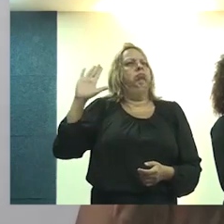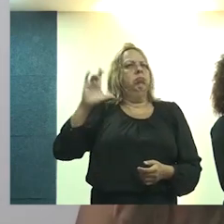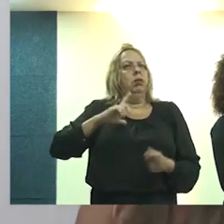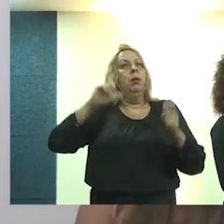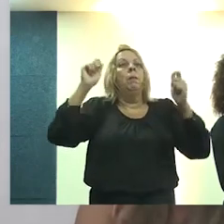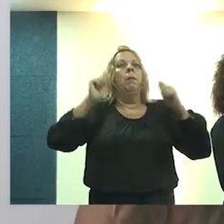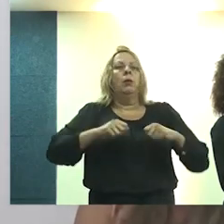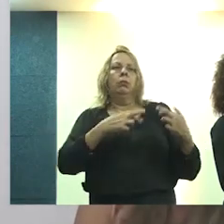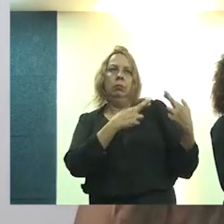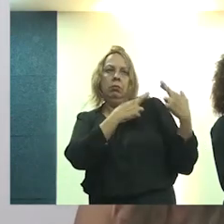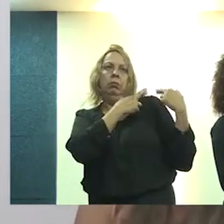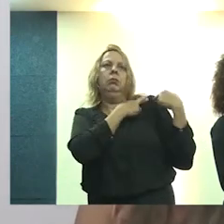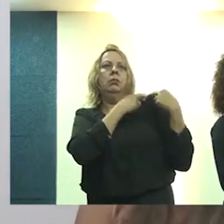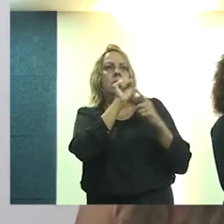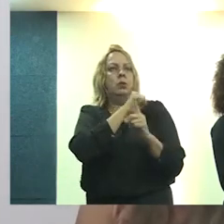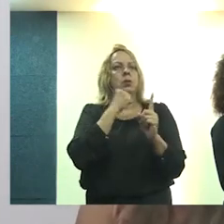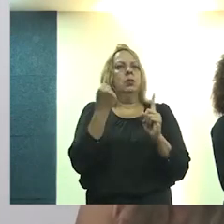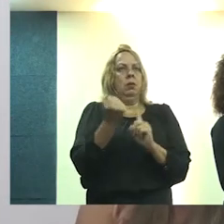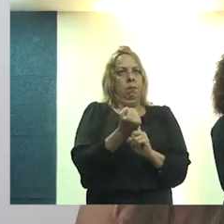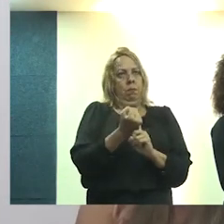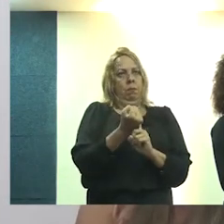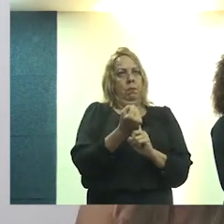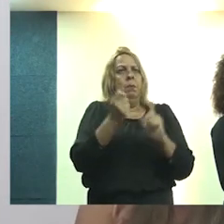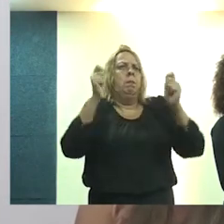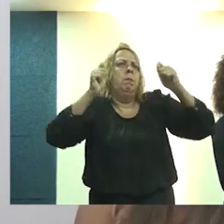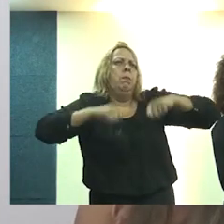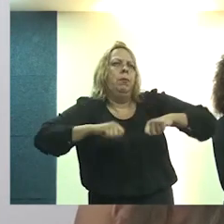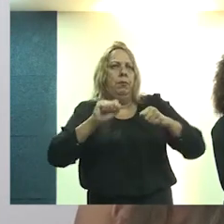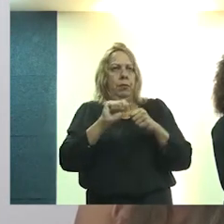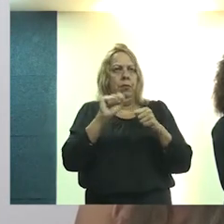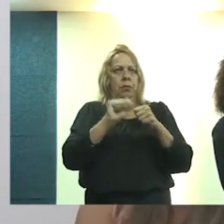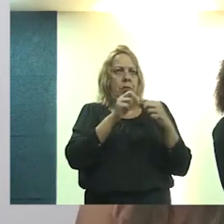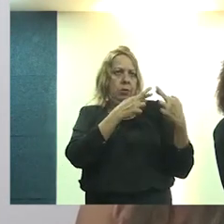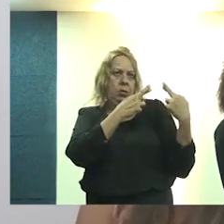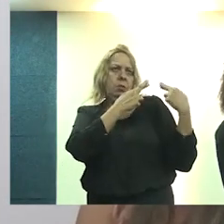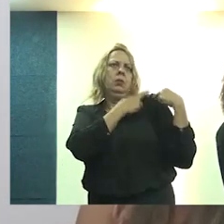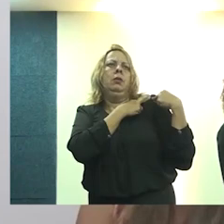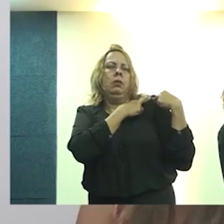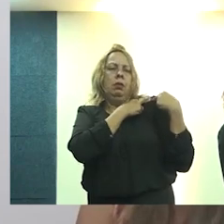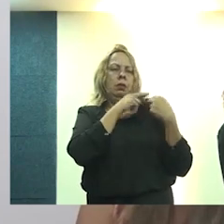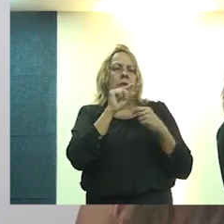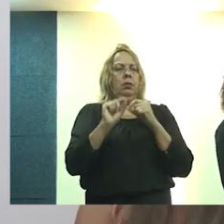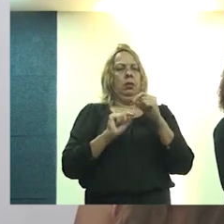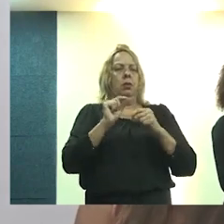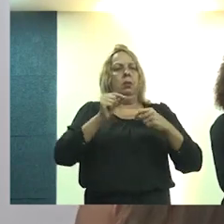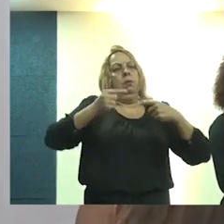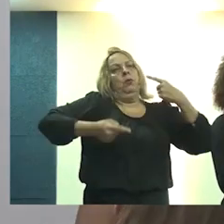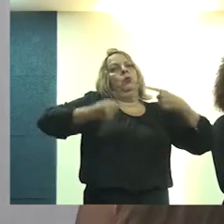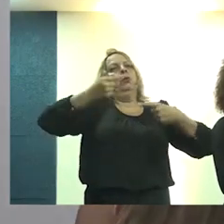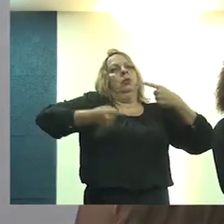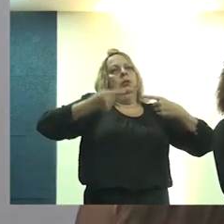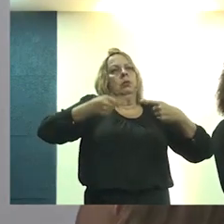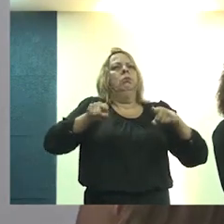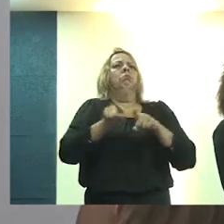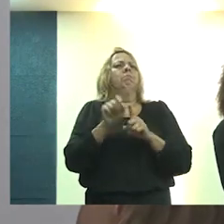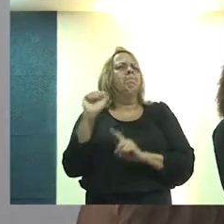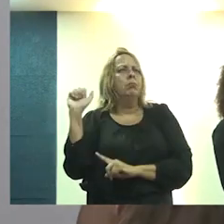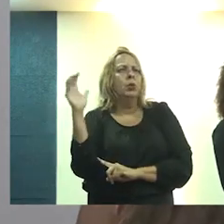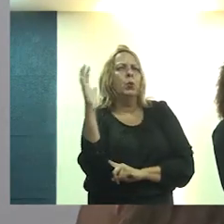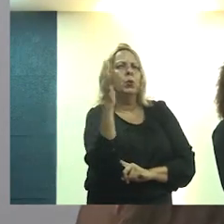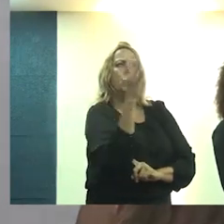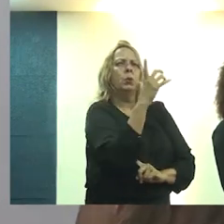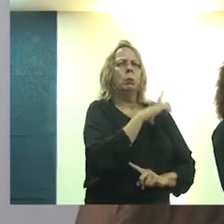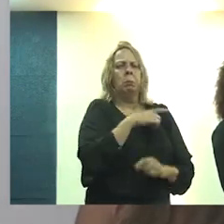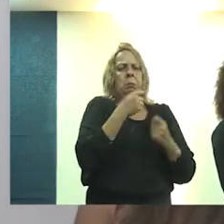que isso pode ser feito com responsabilidade social, que isso pode ser feito com responsabilidade política, ambiental,